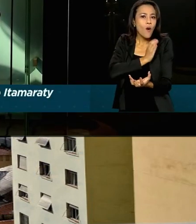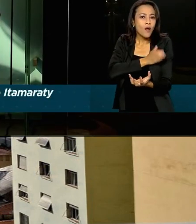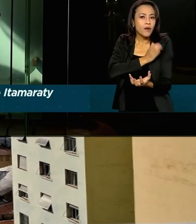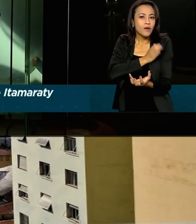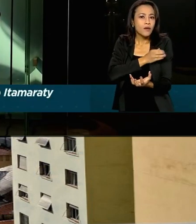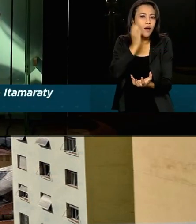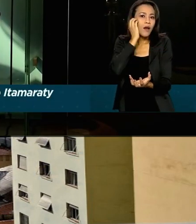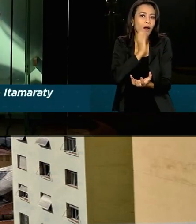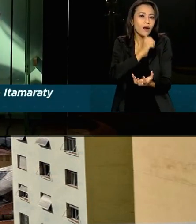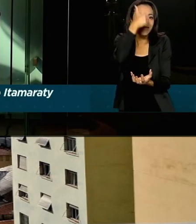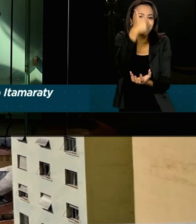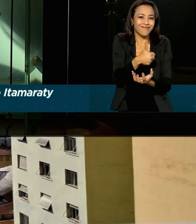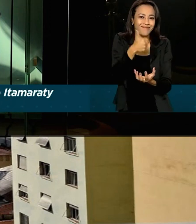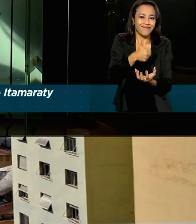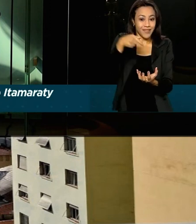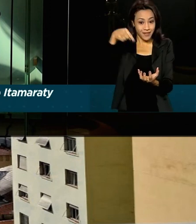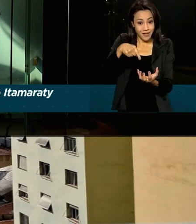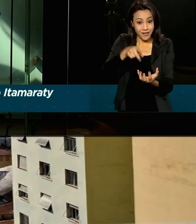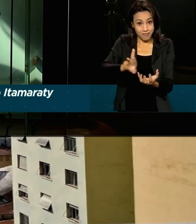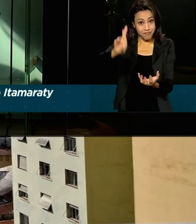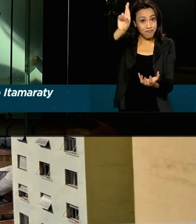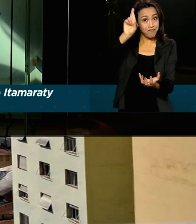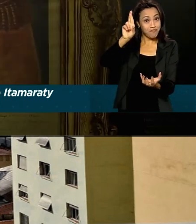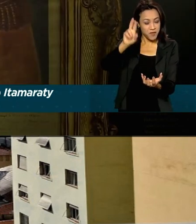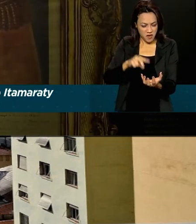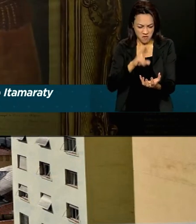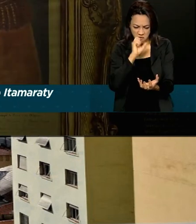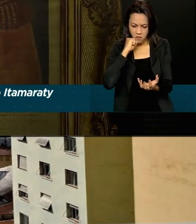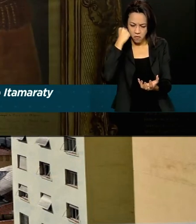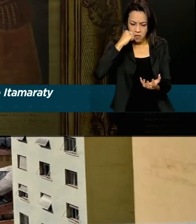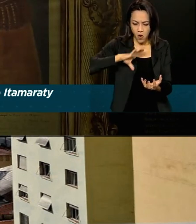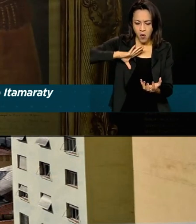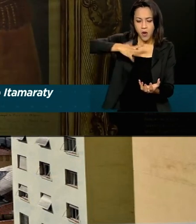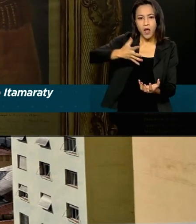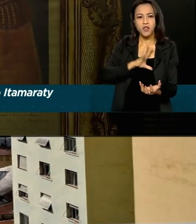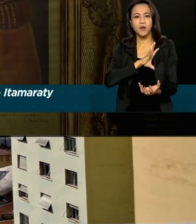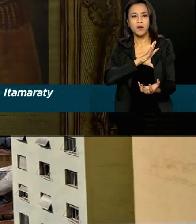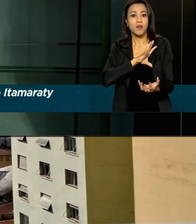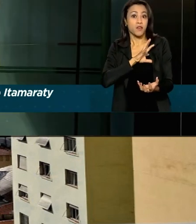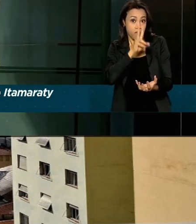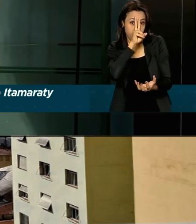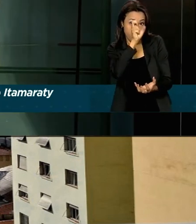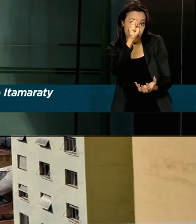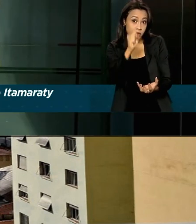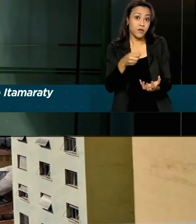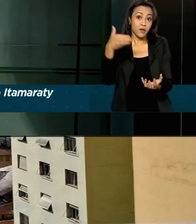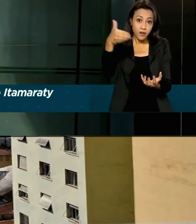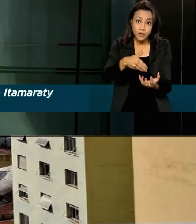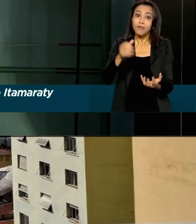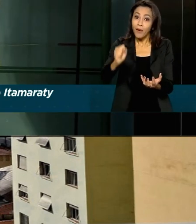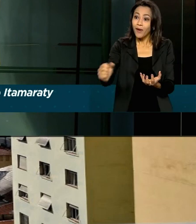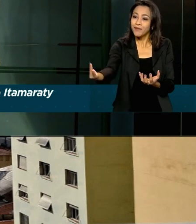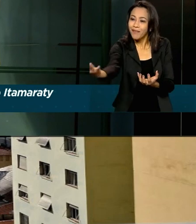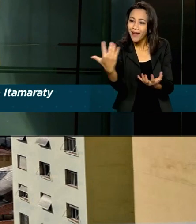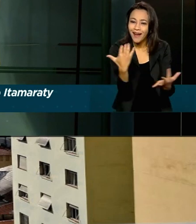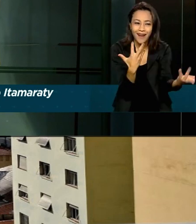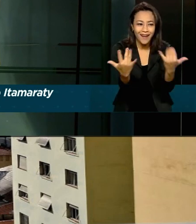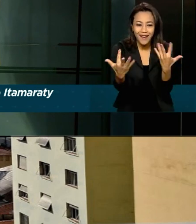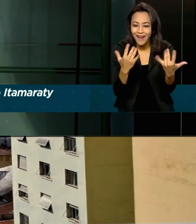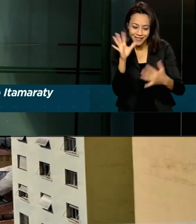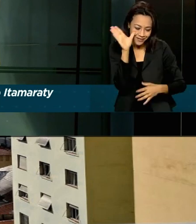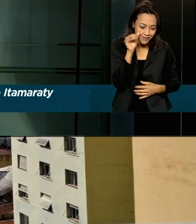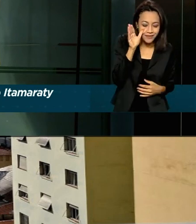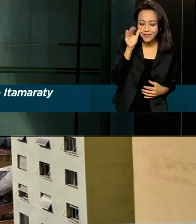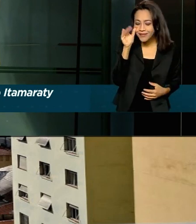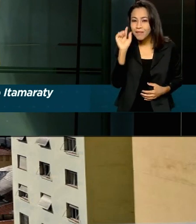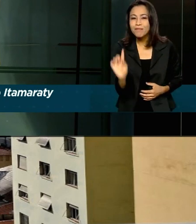visitação pública do coração de Dom Pedro, no Itamaraty, lá em Brasília. Relíquia está no Brasil para justamente as celebrações de